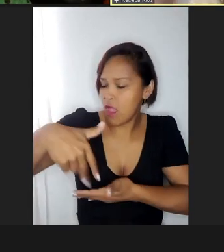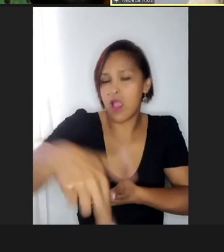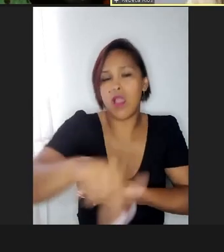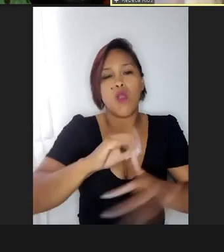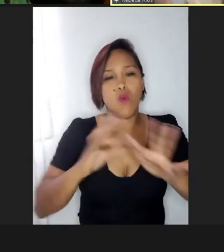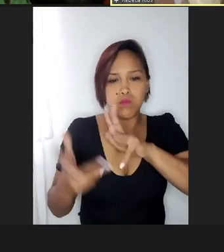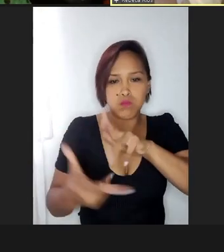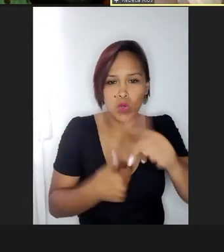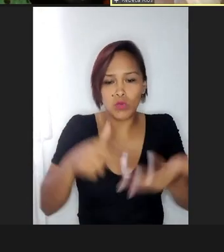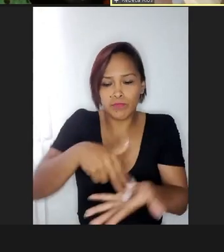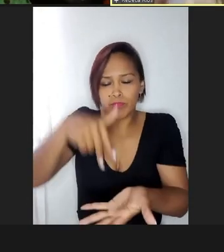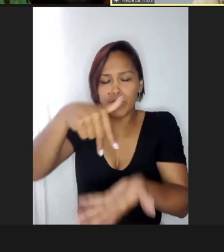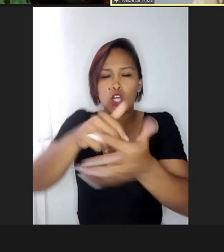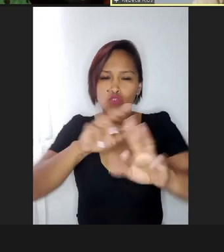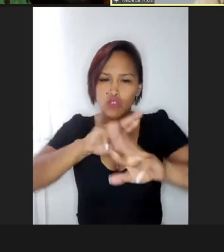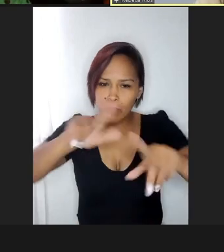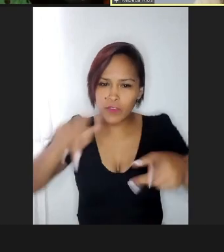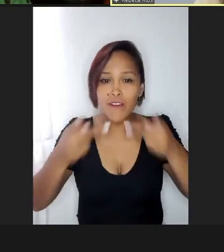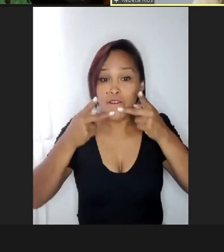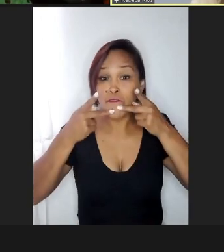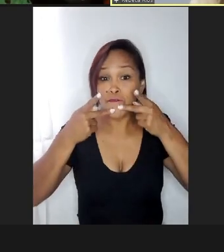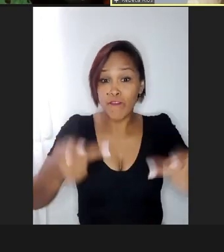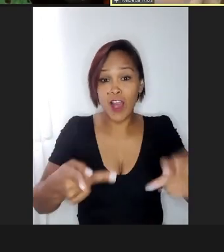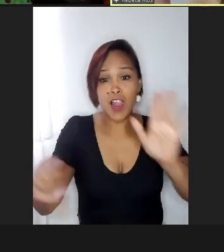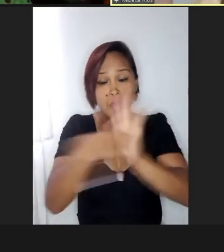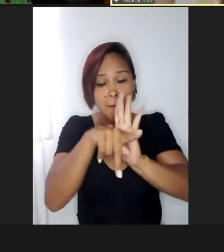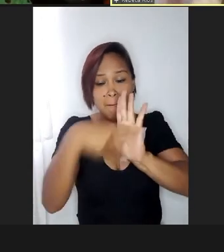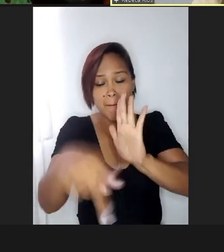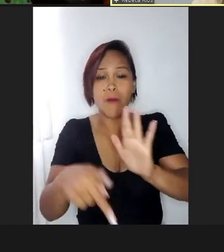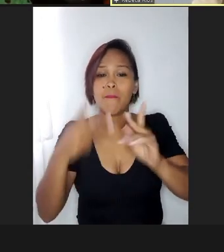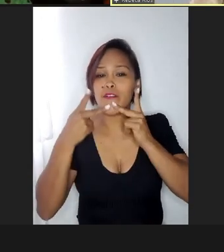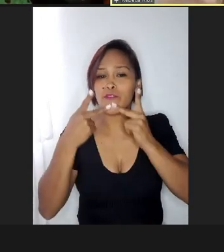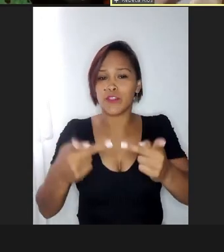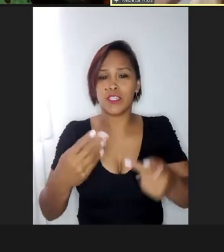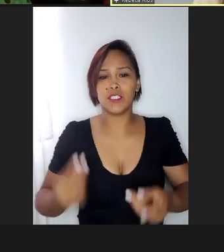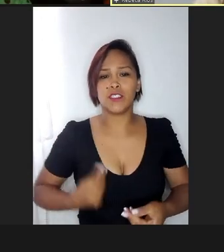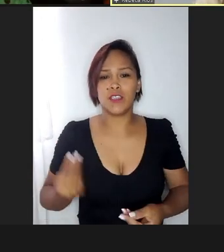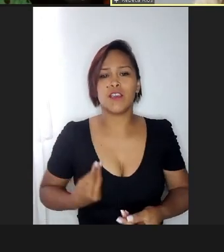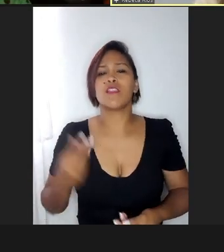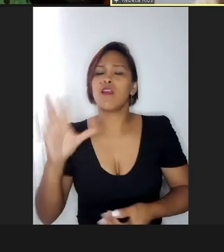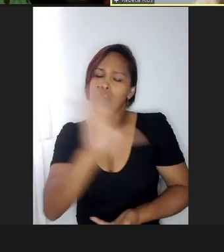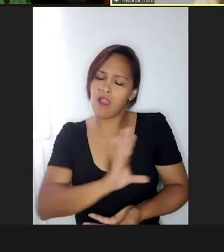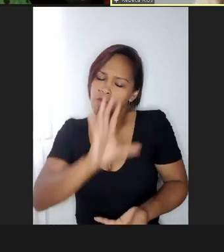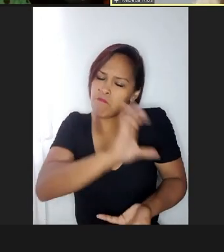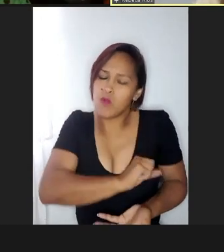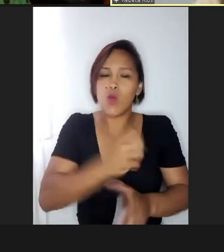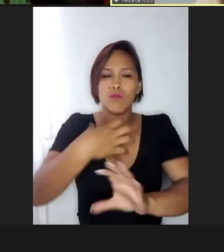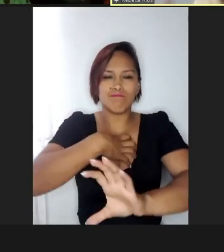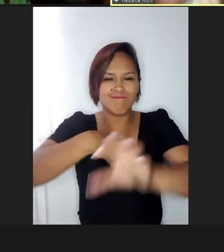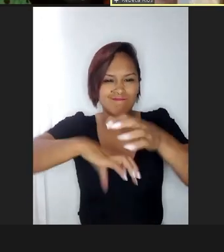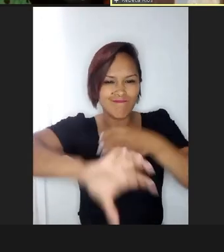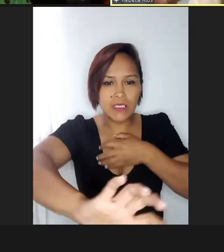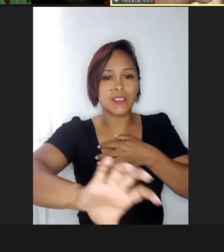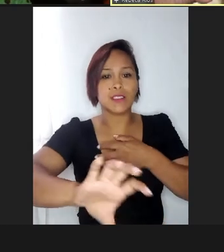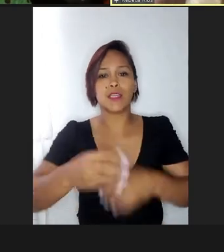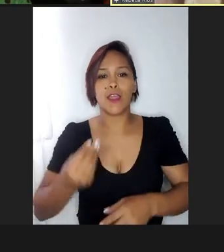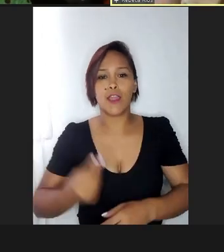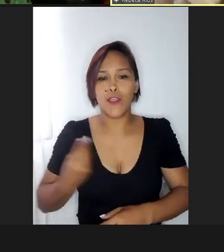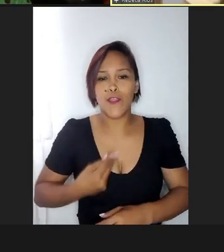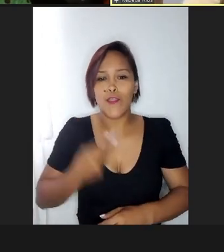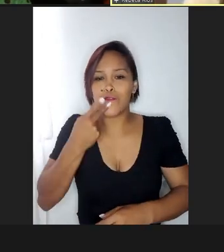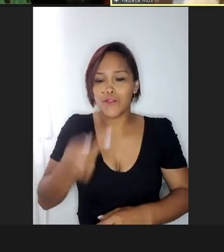diferenças, falar dessas diferenças, sabe, brotar amor, empatia, eu vivo falando que uma criança